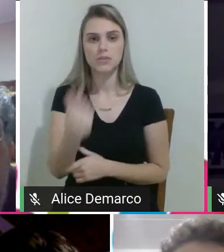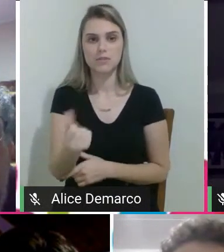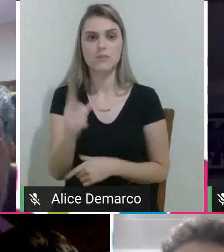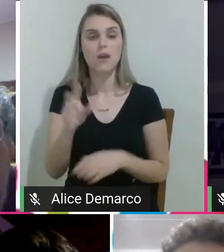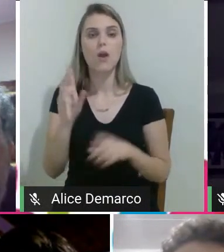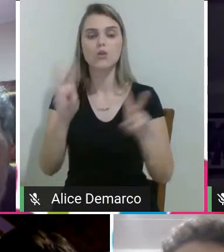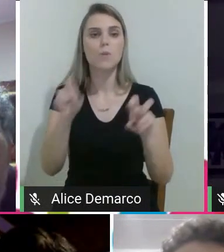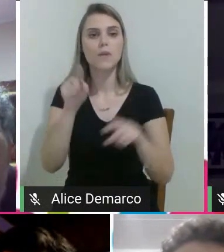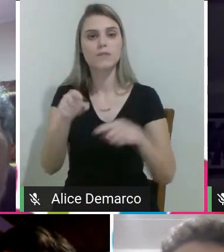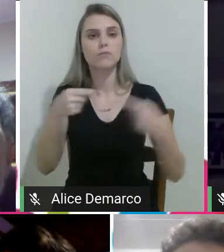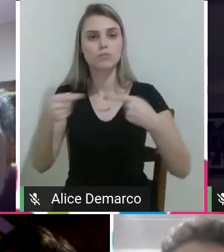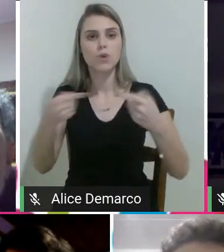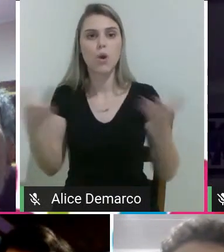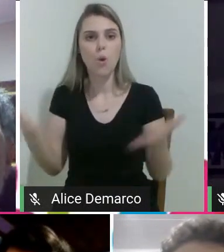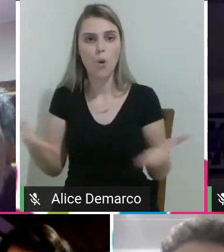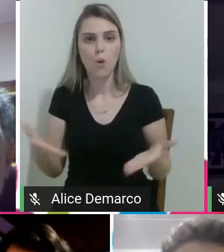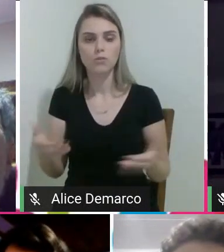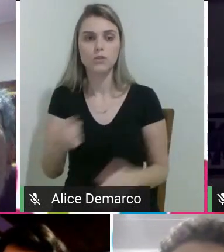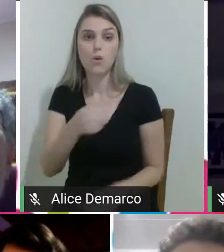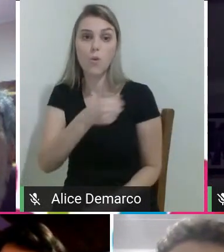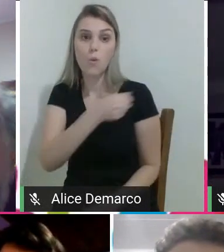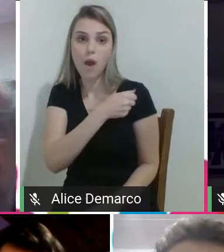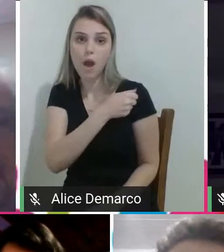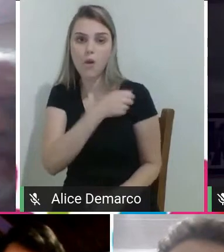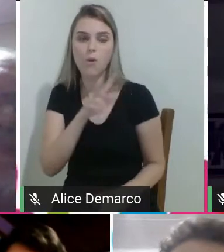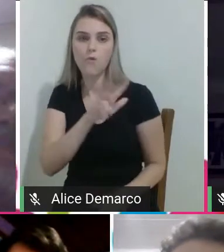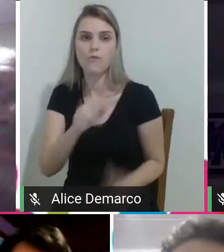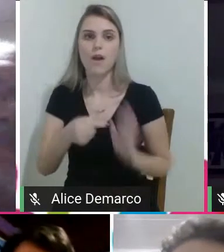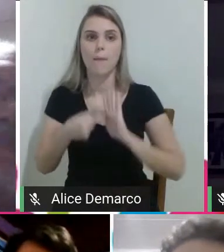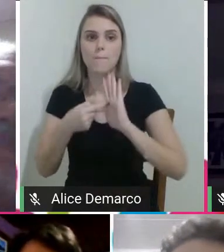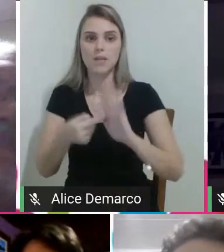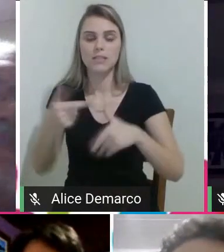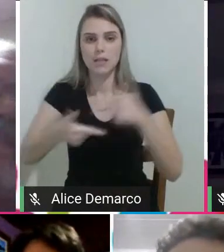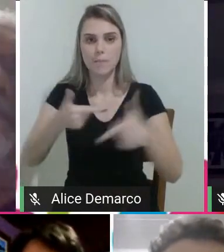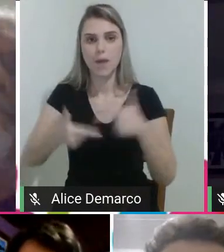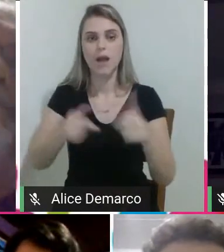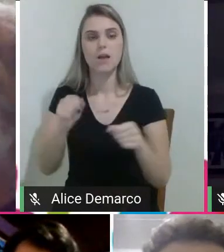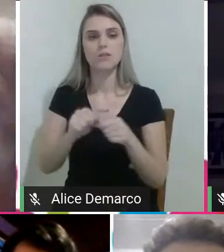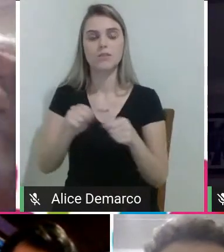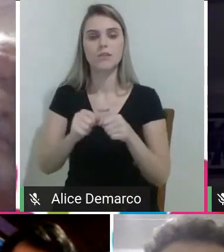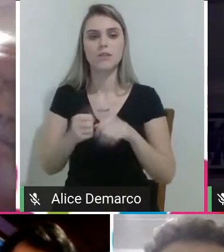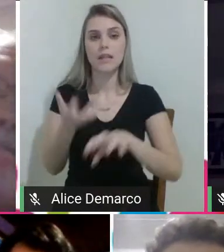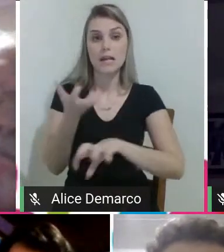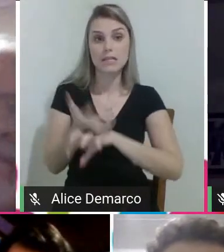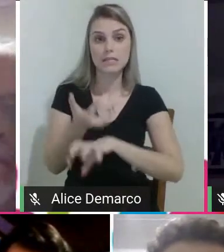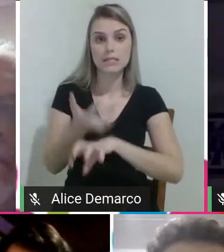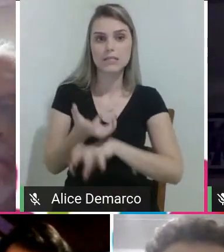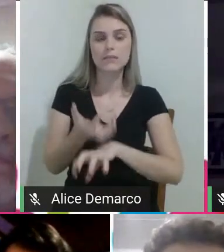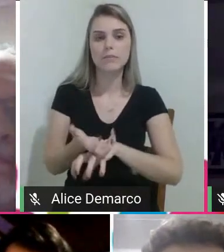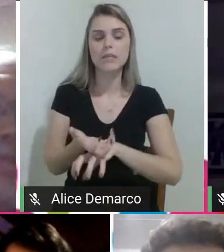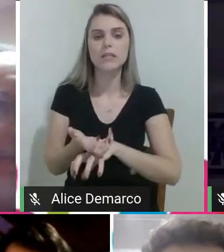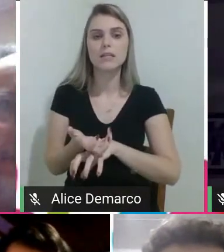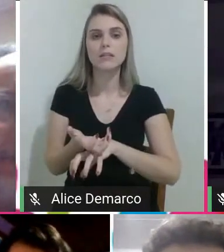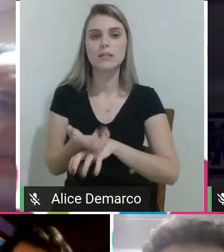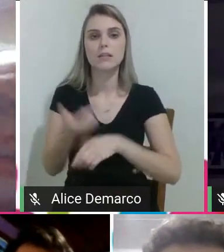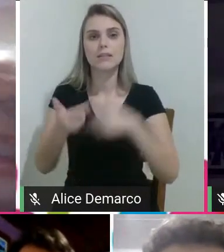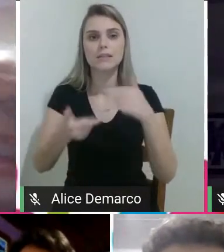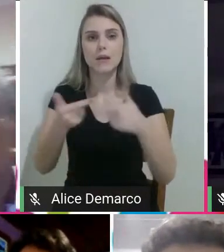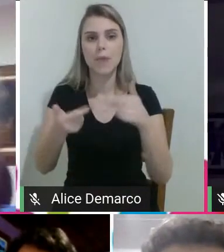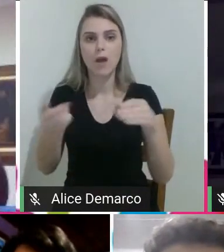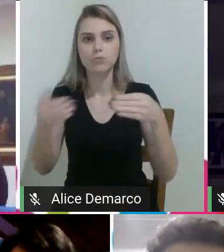Então, os alunos vão apresentar alguns trabalhos que eles estão desenvolvendo na disciplina de trabalho integrador.